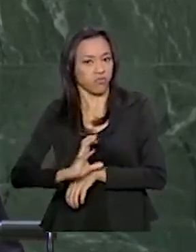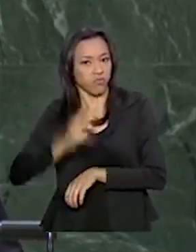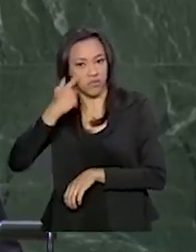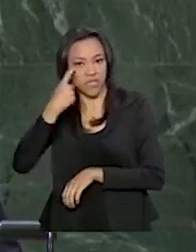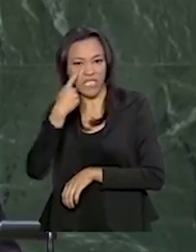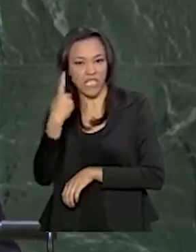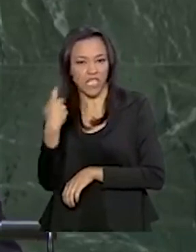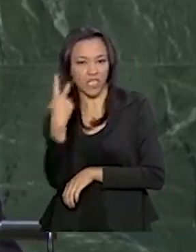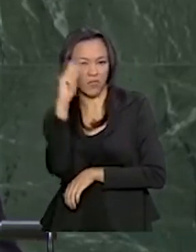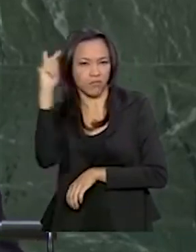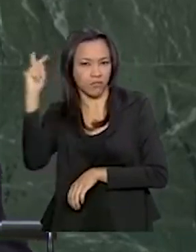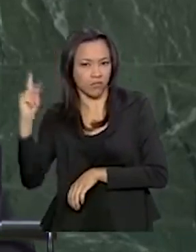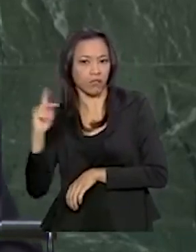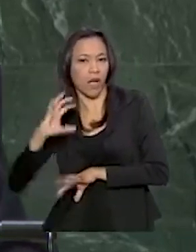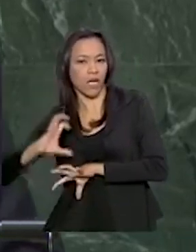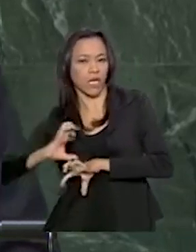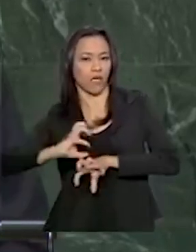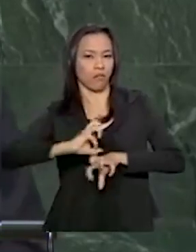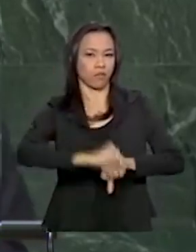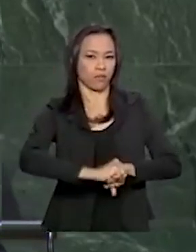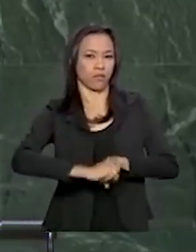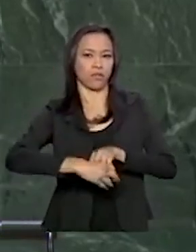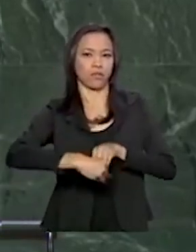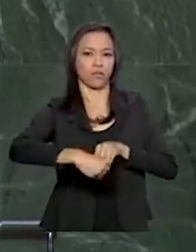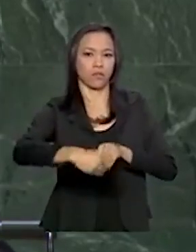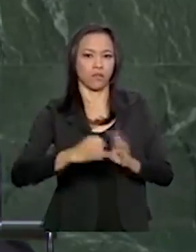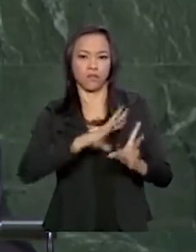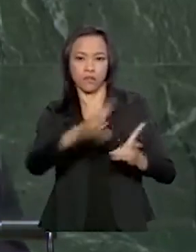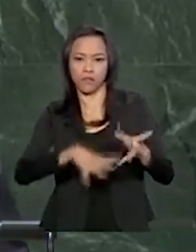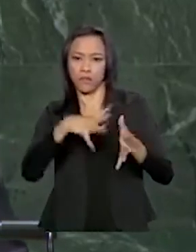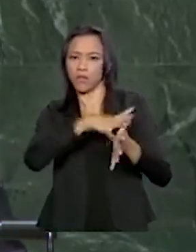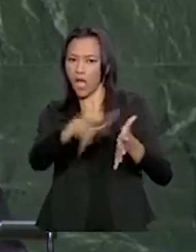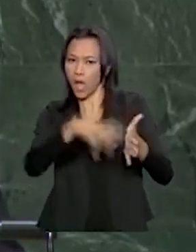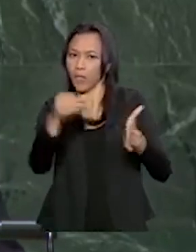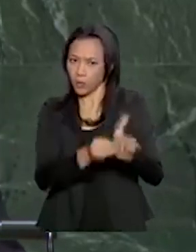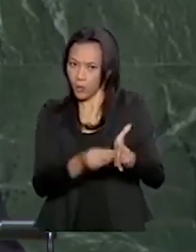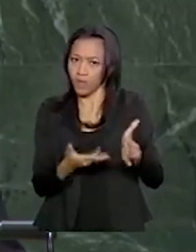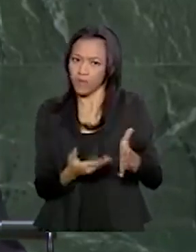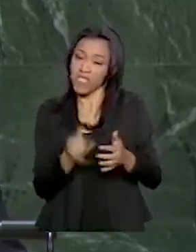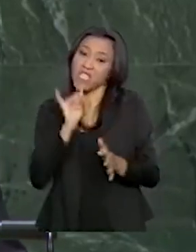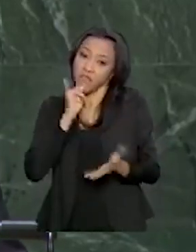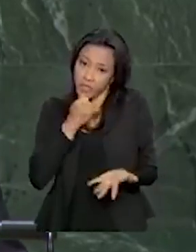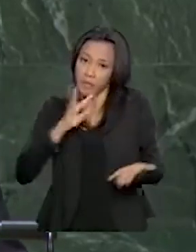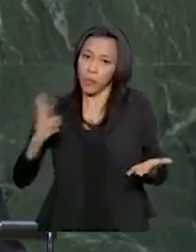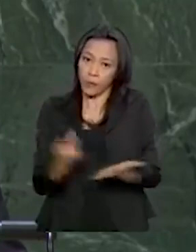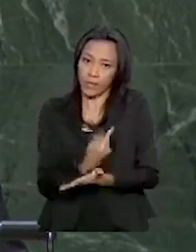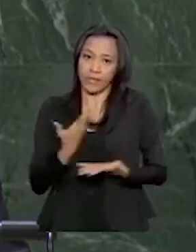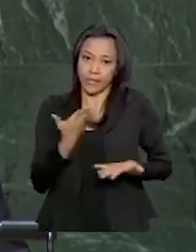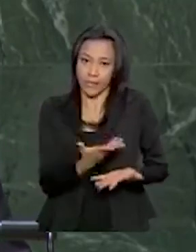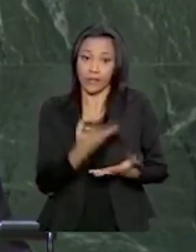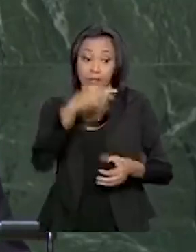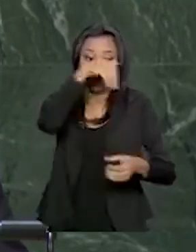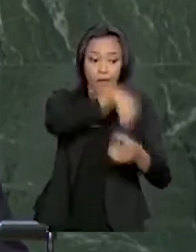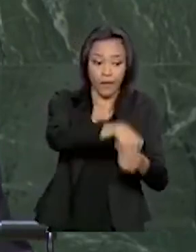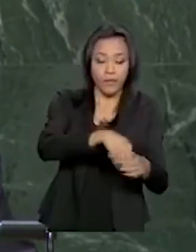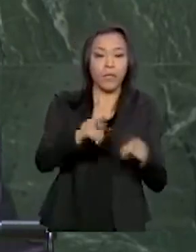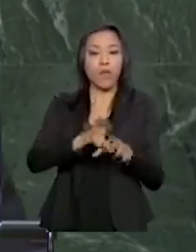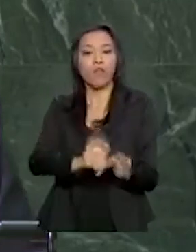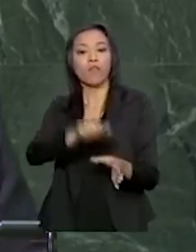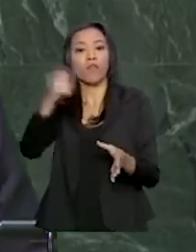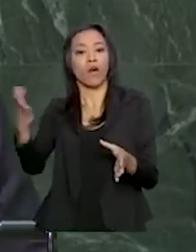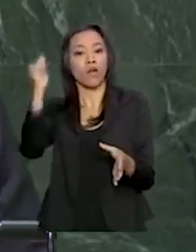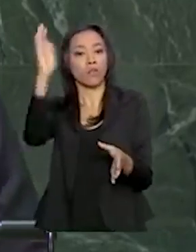interesses na Amazônia. Infelizmente, algumas pessoas de dentro e de fora do Brasil,